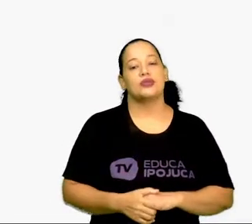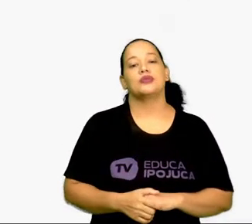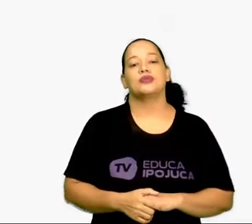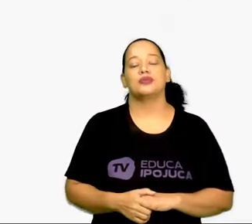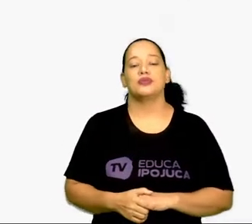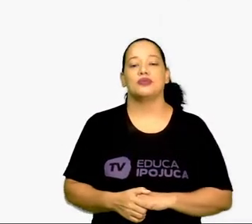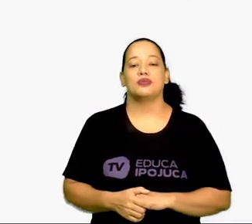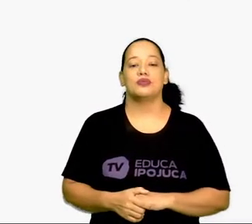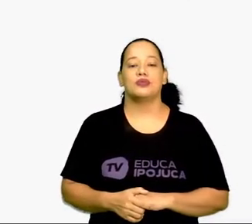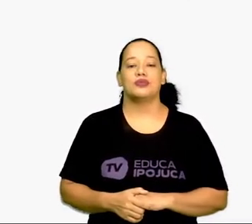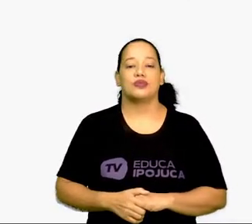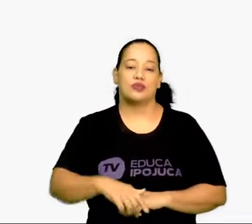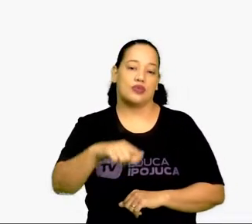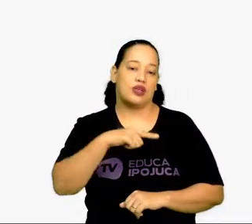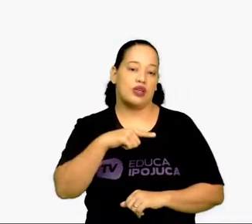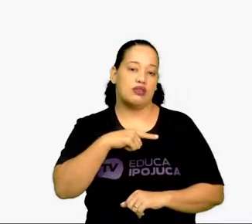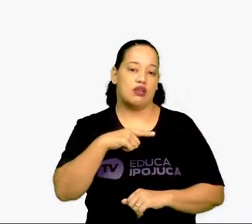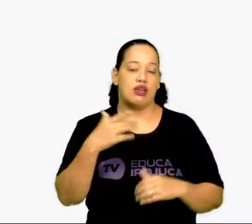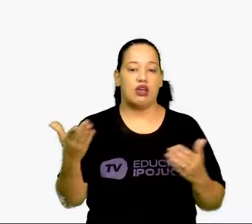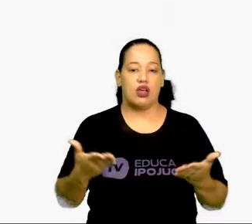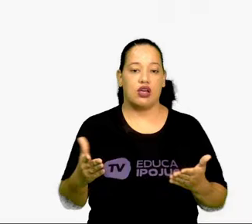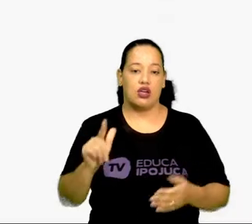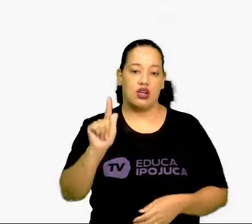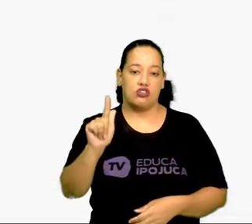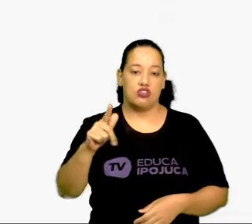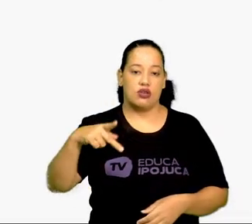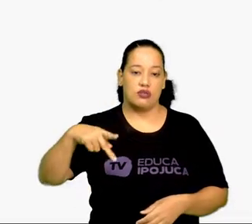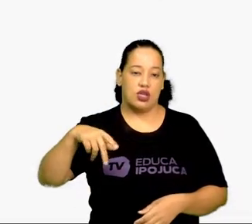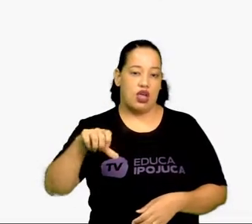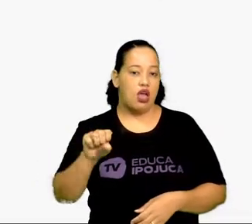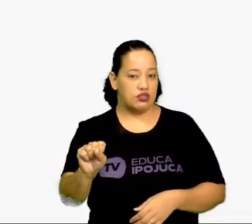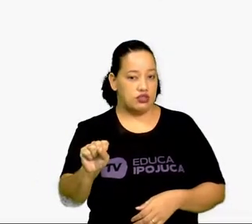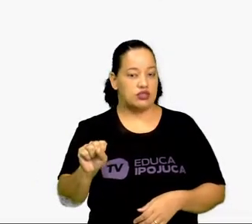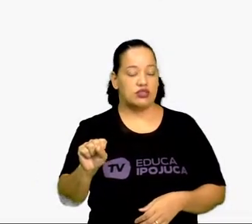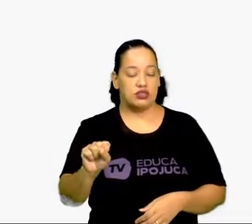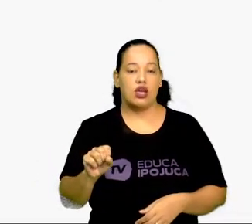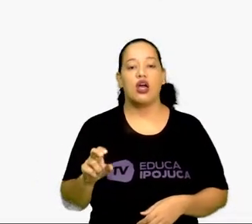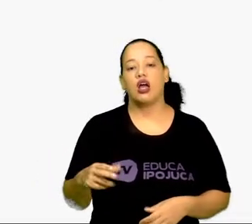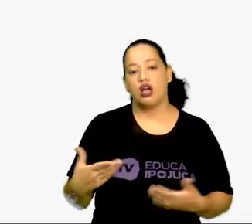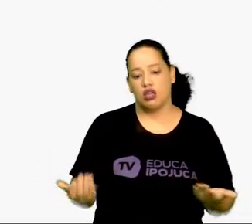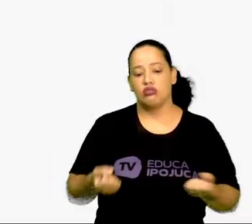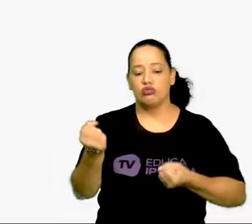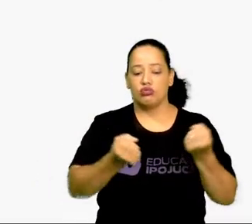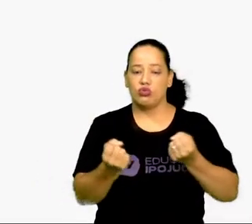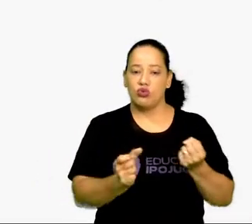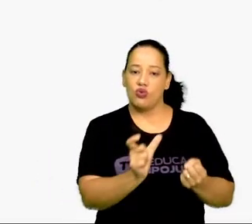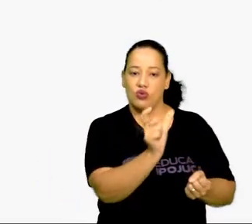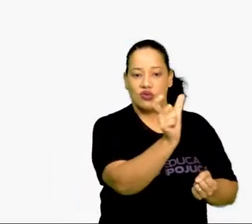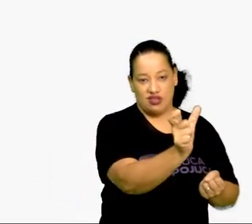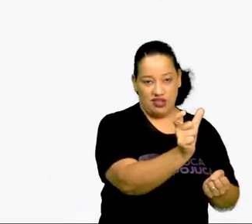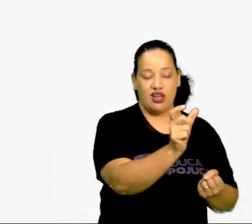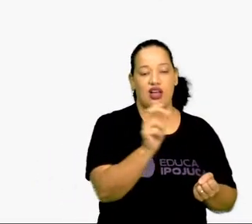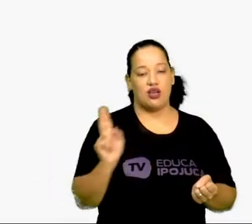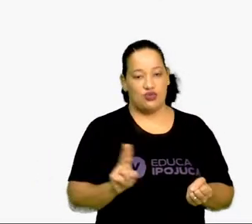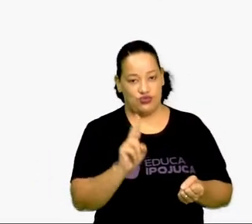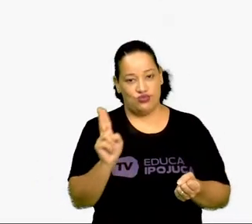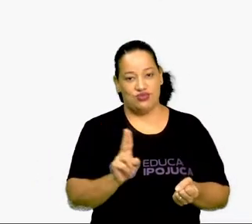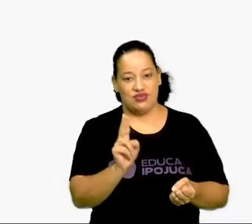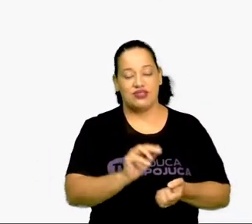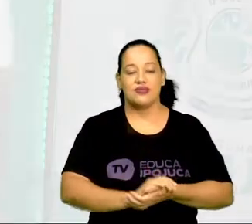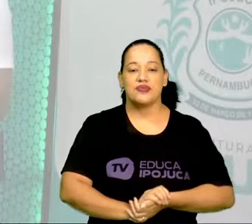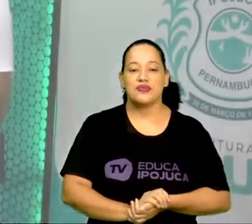Aqui eu tenho o GPS, aquele GPS que usamos no carro, para calcular aqui o